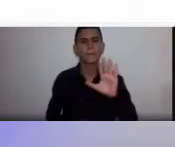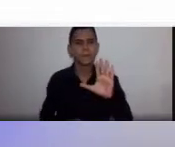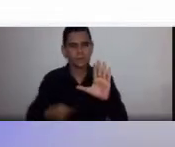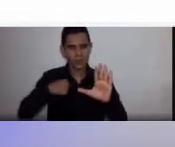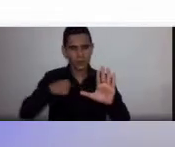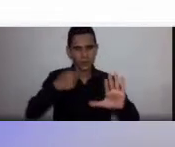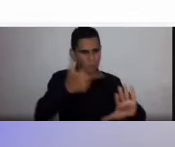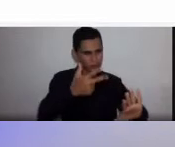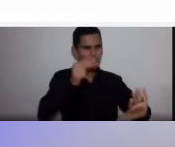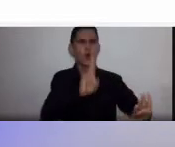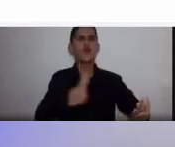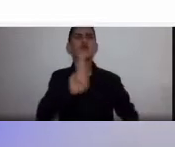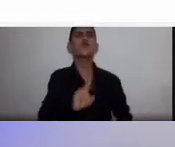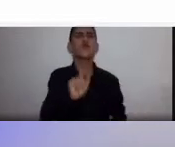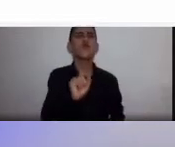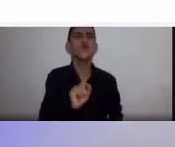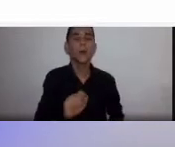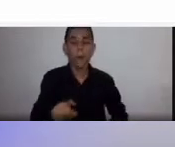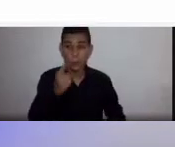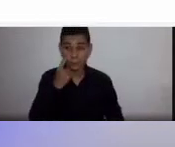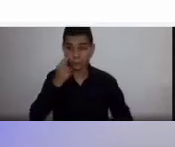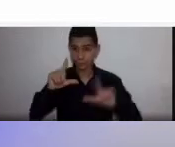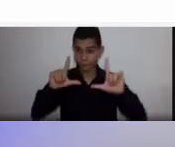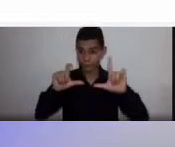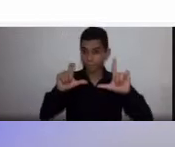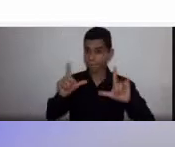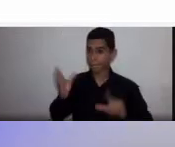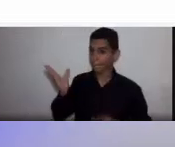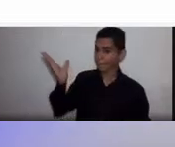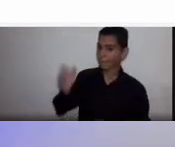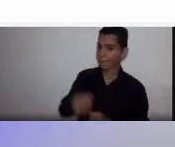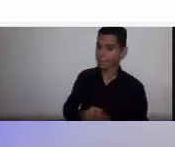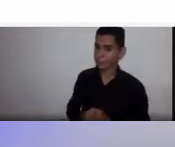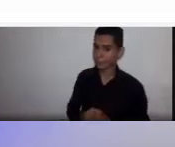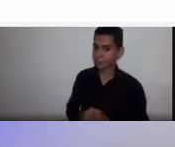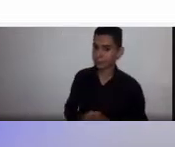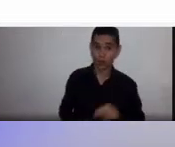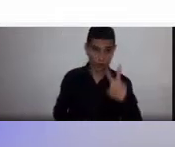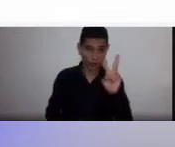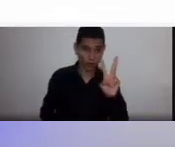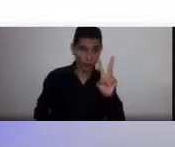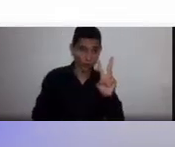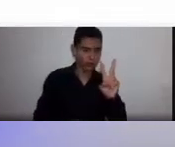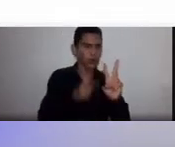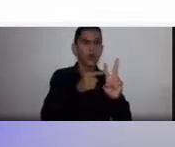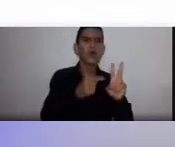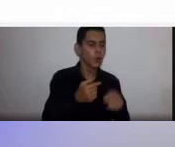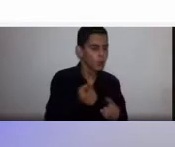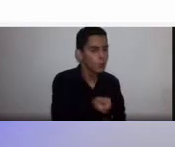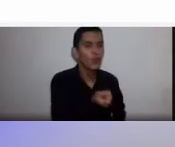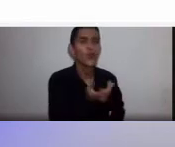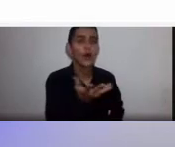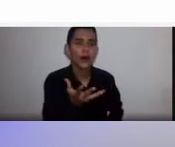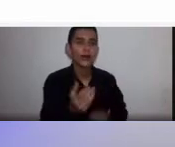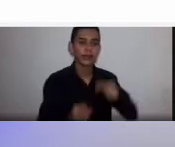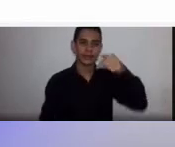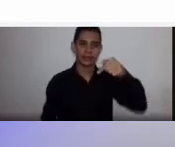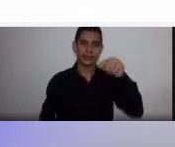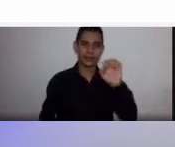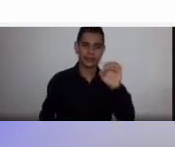sangue é esse que está aqui na tela, o volume a ser retirado é o volume sanguíneo estimado, que é 70 ml por quilo,